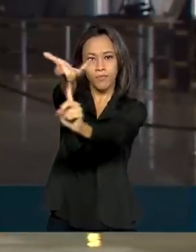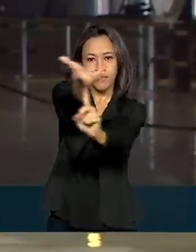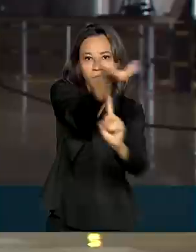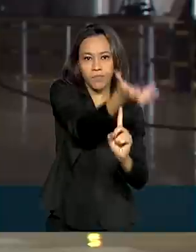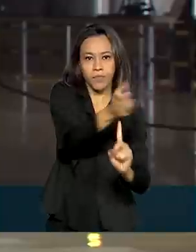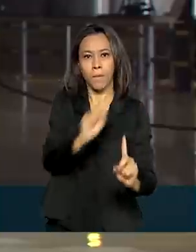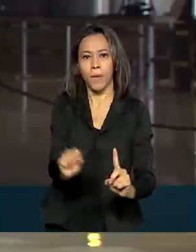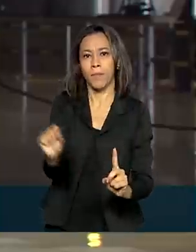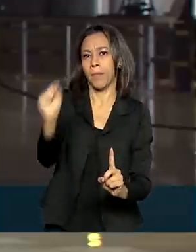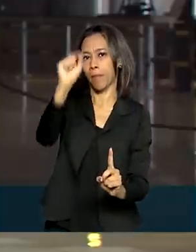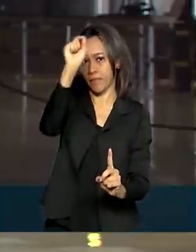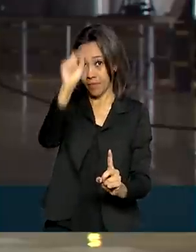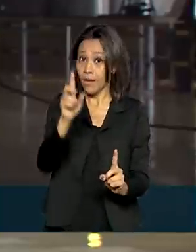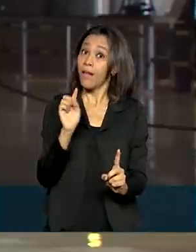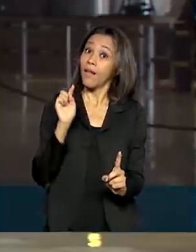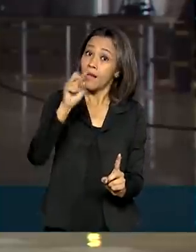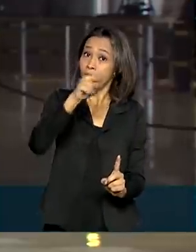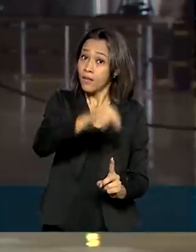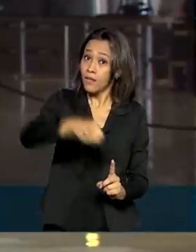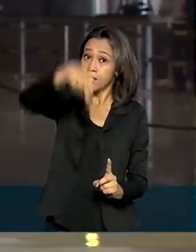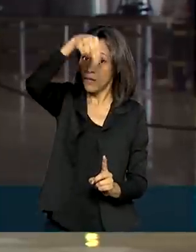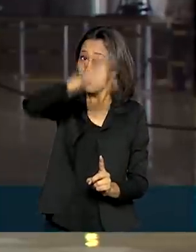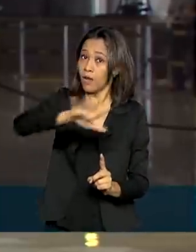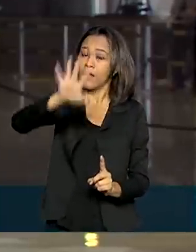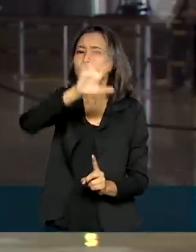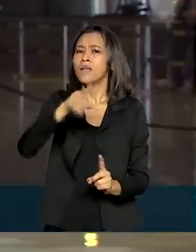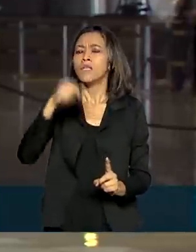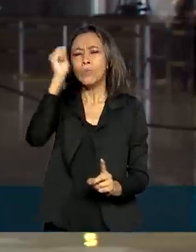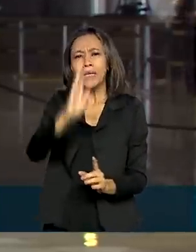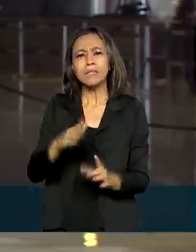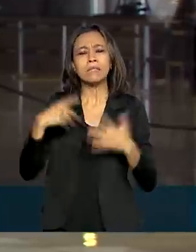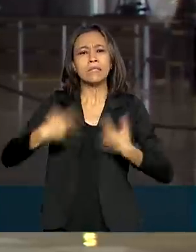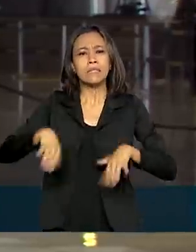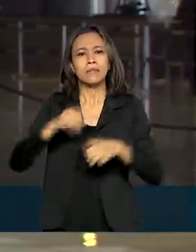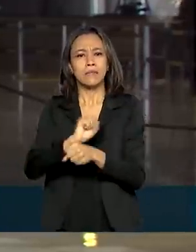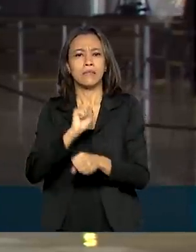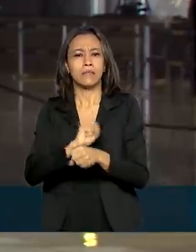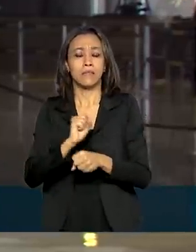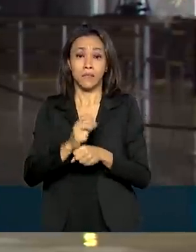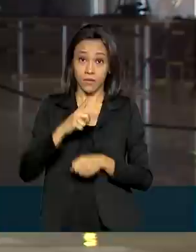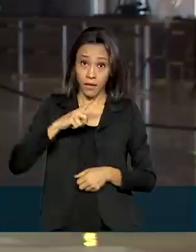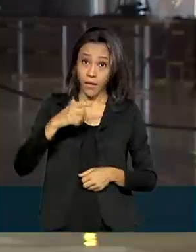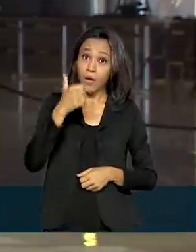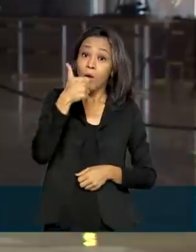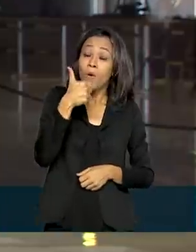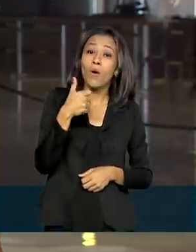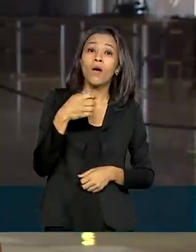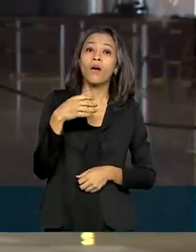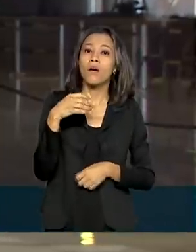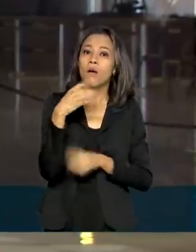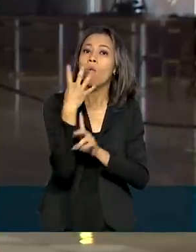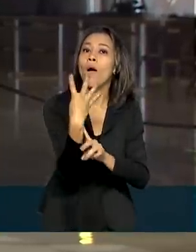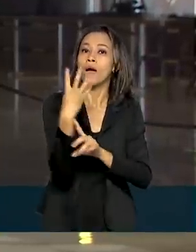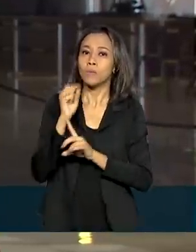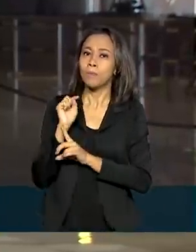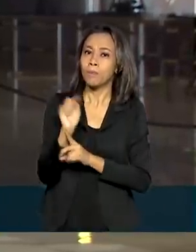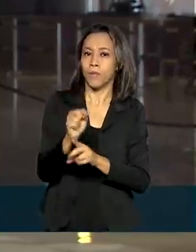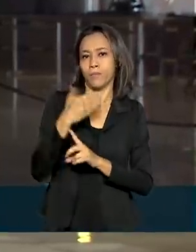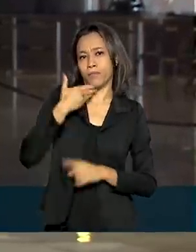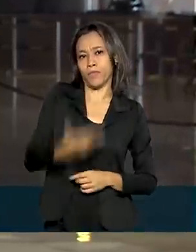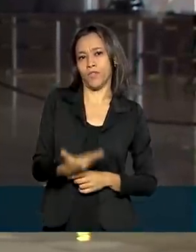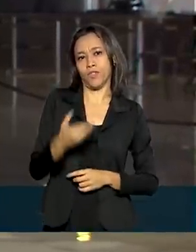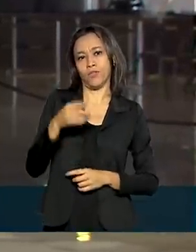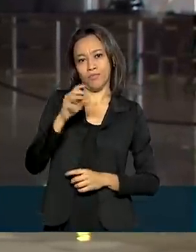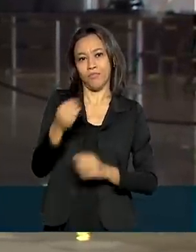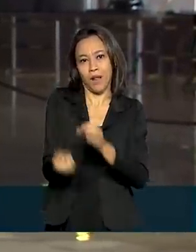por esses equipamentos hoje é grande. Segundo o setor de telecomunicações, existem pelo menos 4 mil pedidos para a instalação dessas